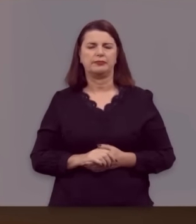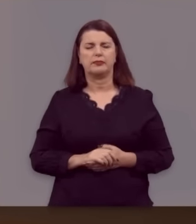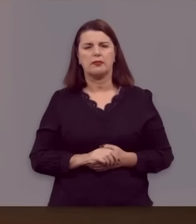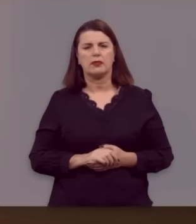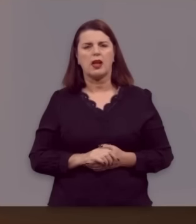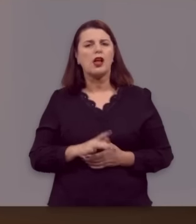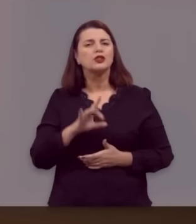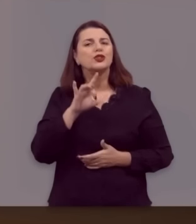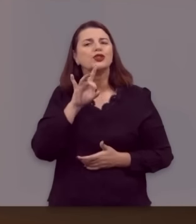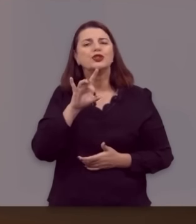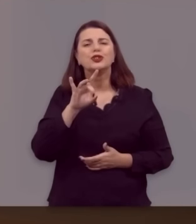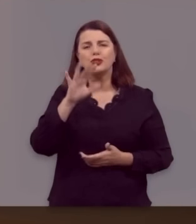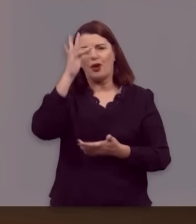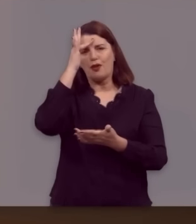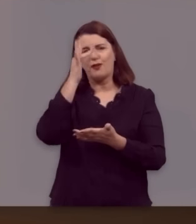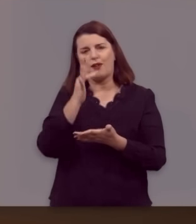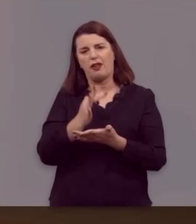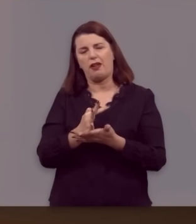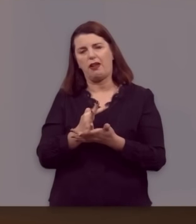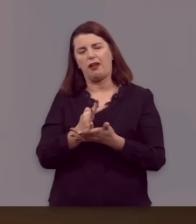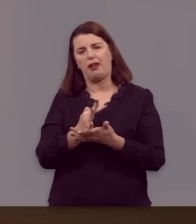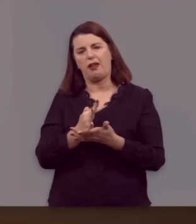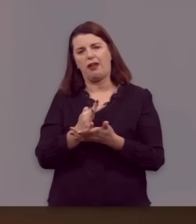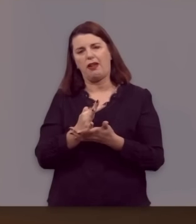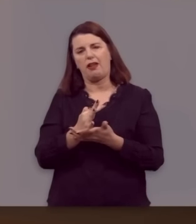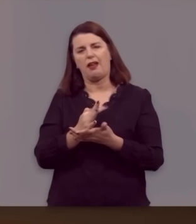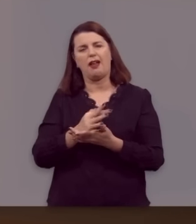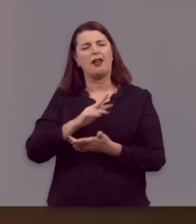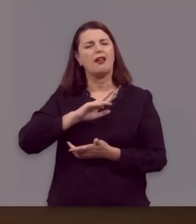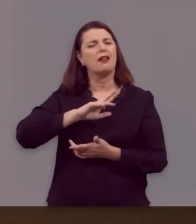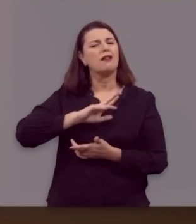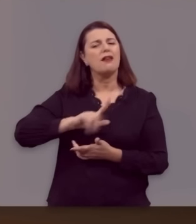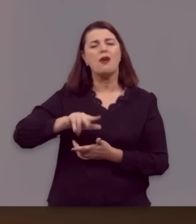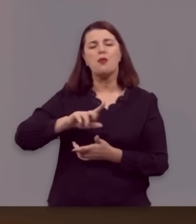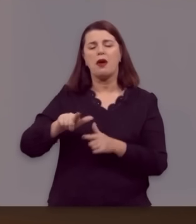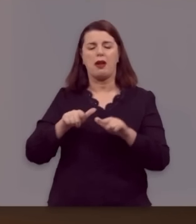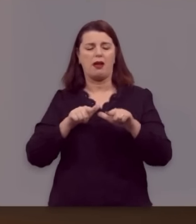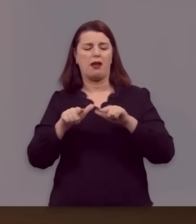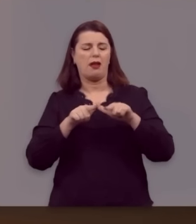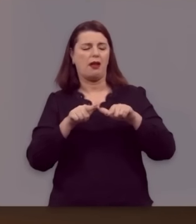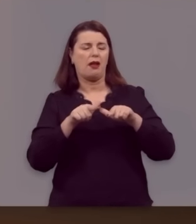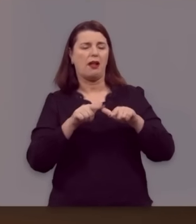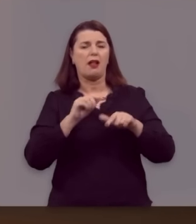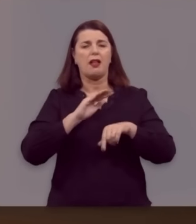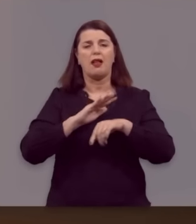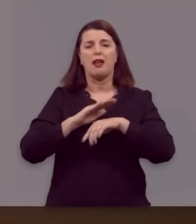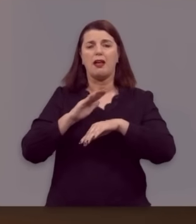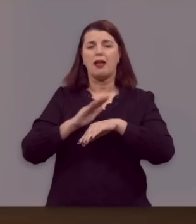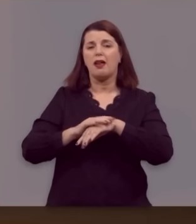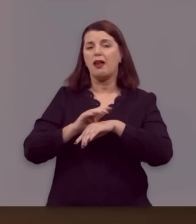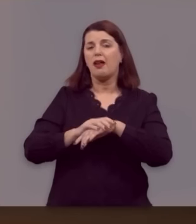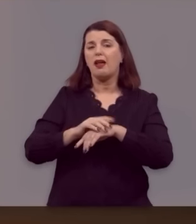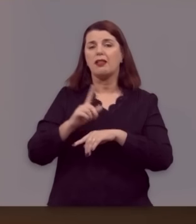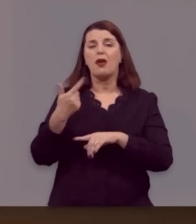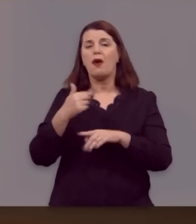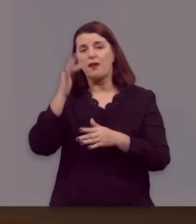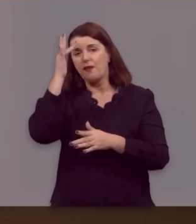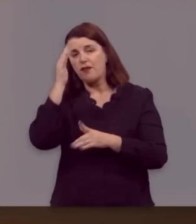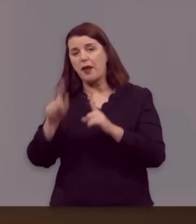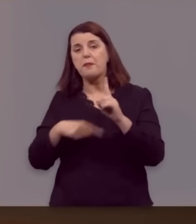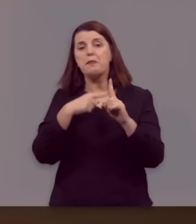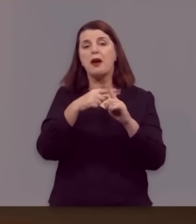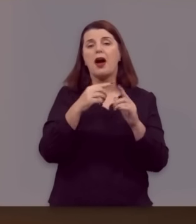É só a fé, não é a obra, não é a fé mais a obra,